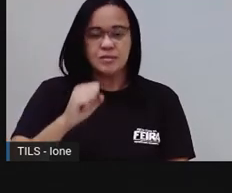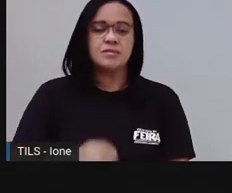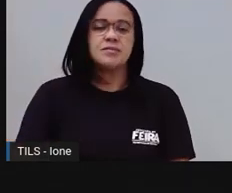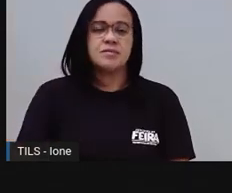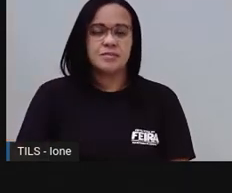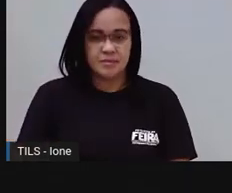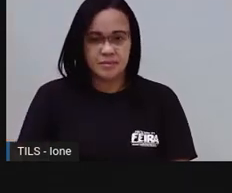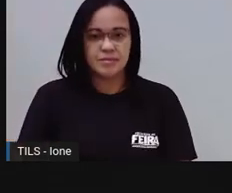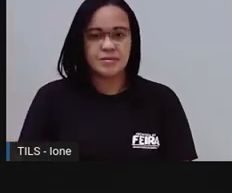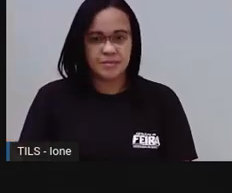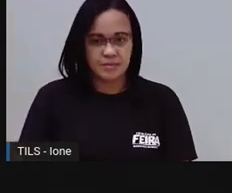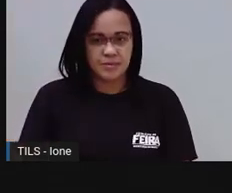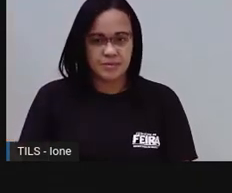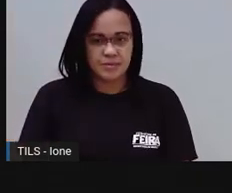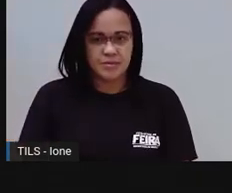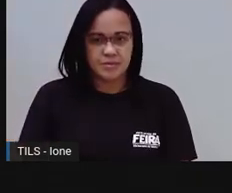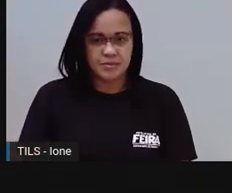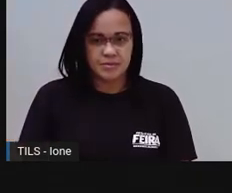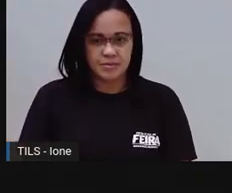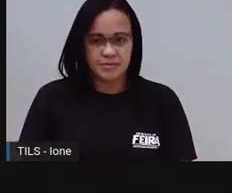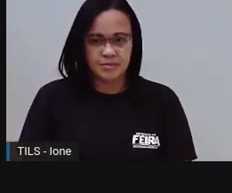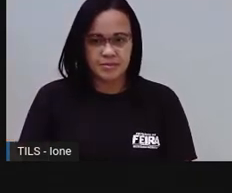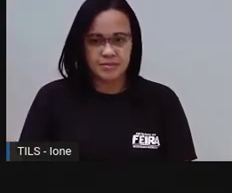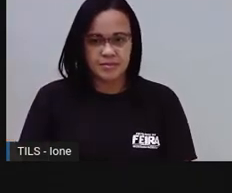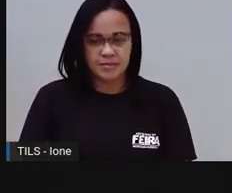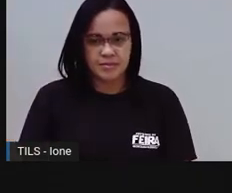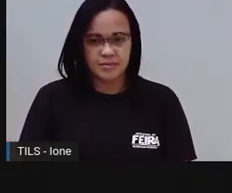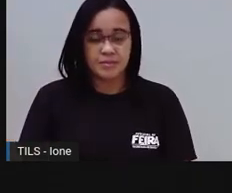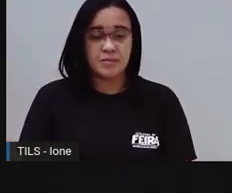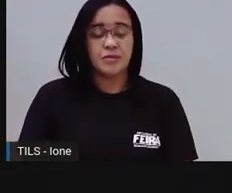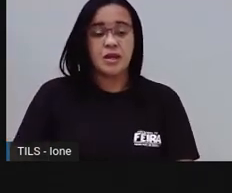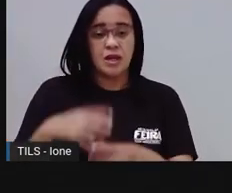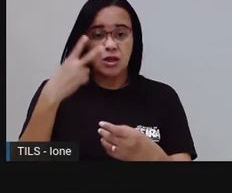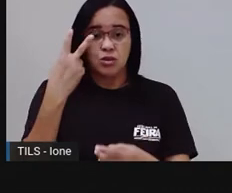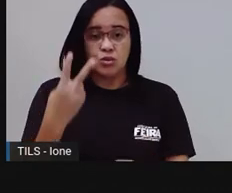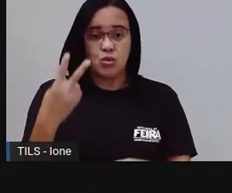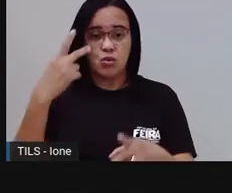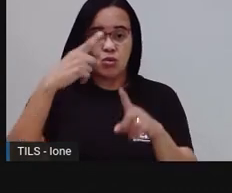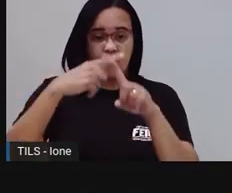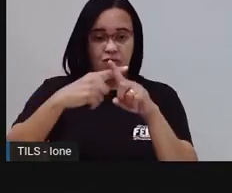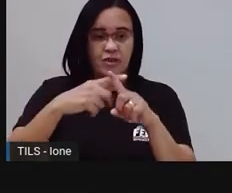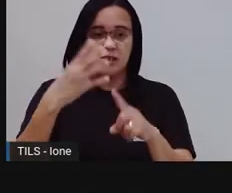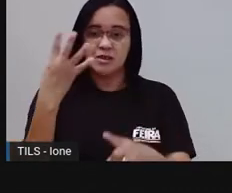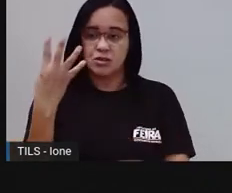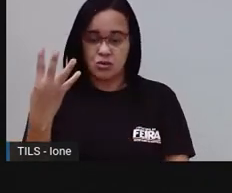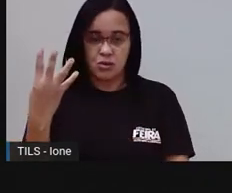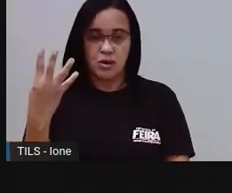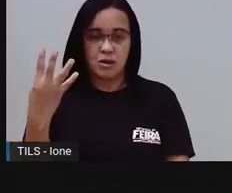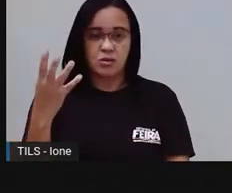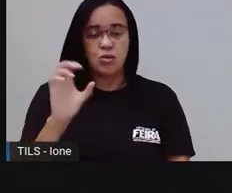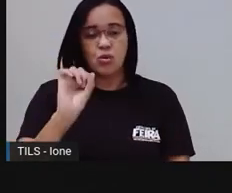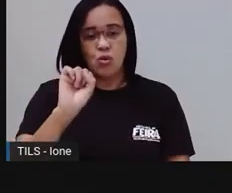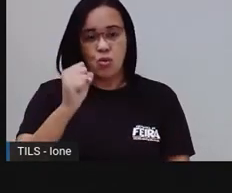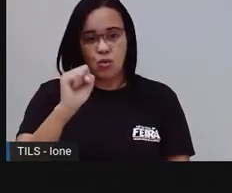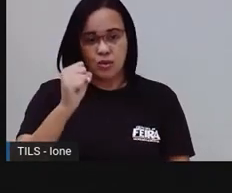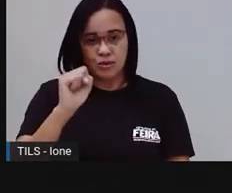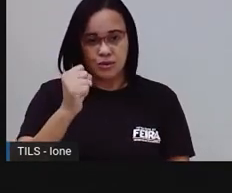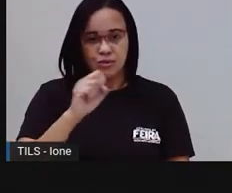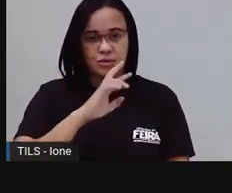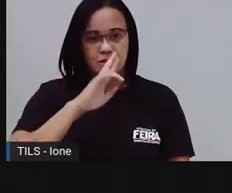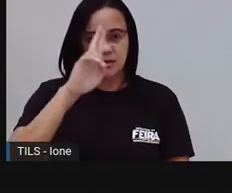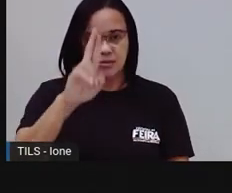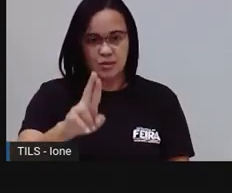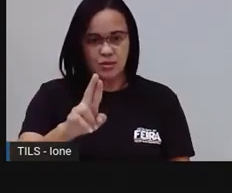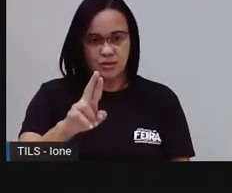Oito, tá vendo? Então, duas vezes quatro, será que valor, ó? Oito.